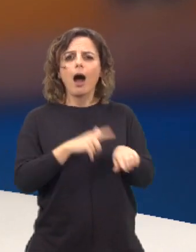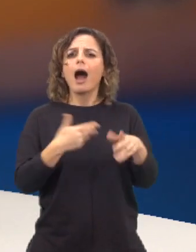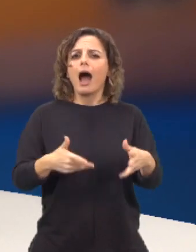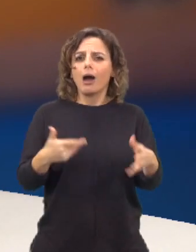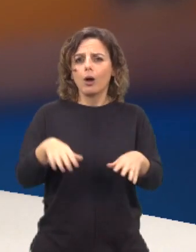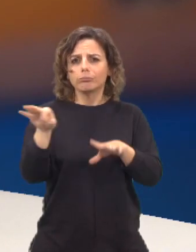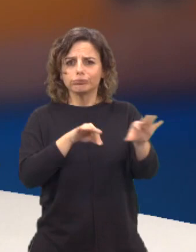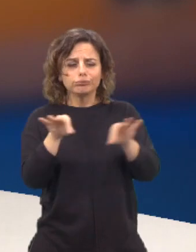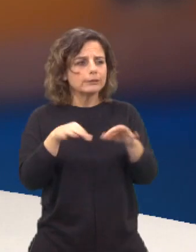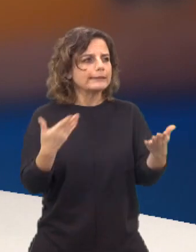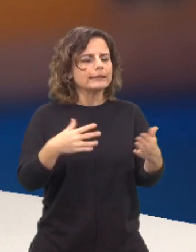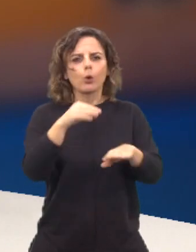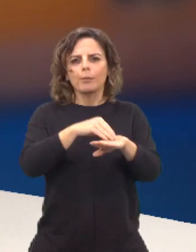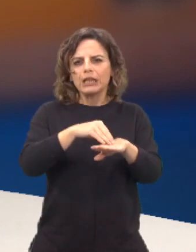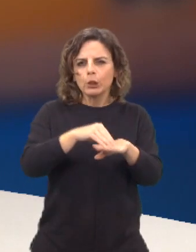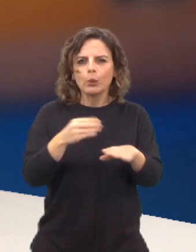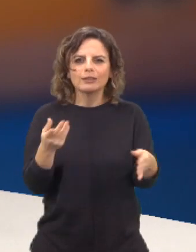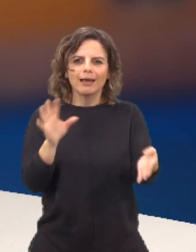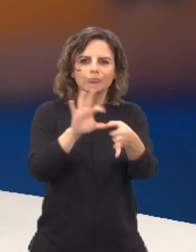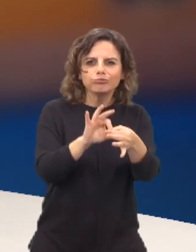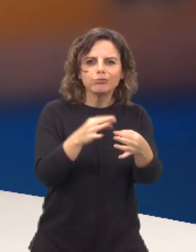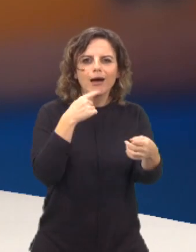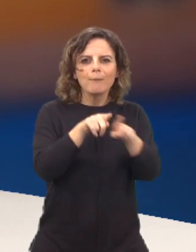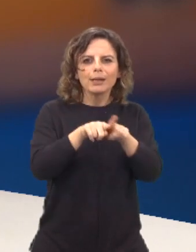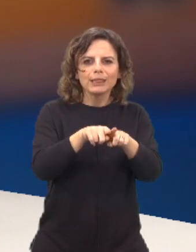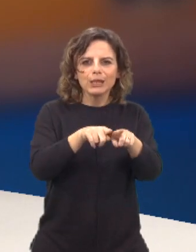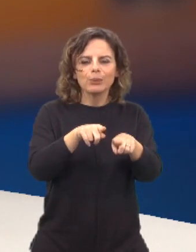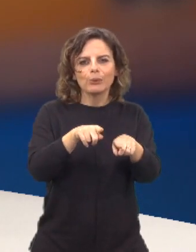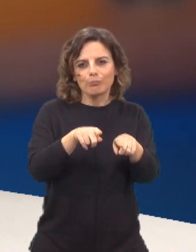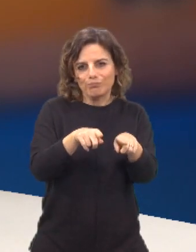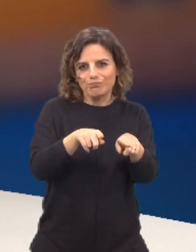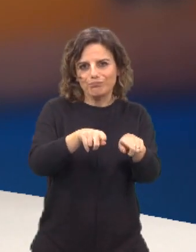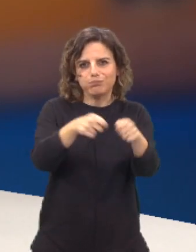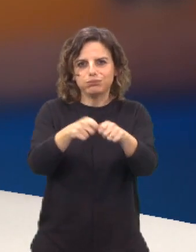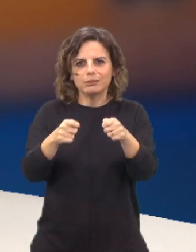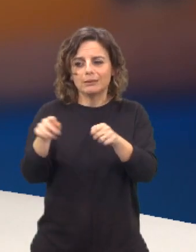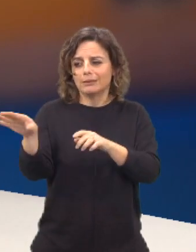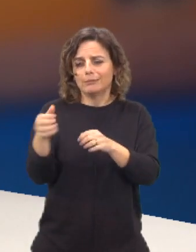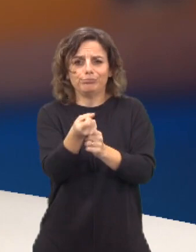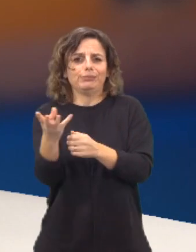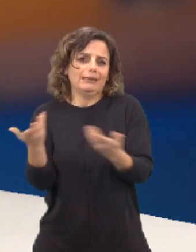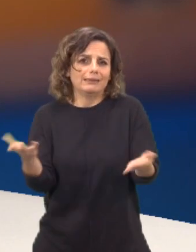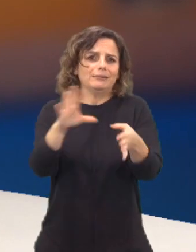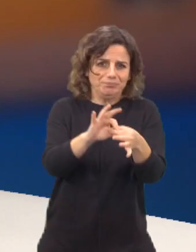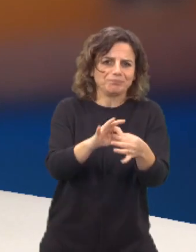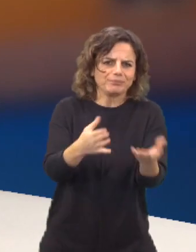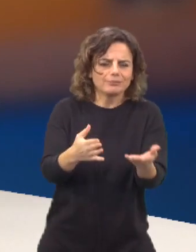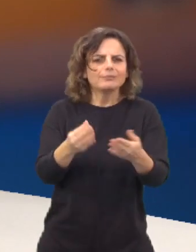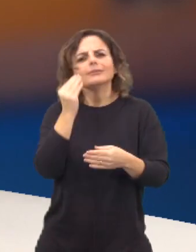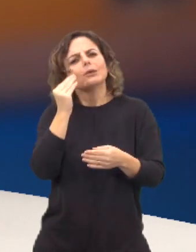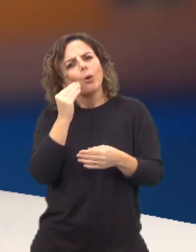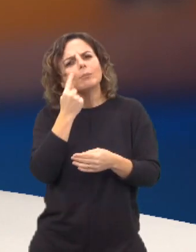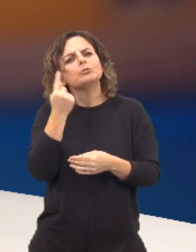muito por painéis de comentadores afiliados a diferentes partidos políticos. Como é que se escolhem estes